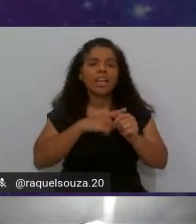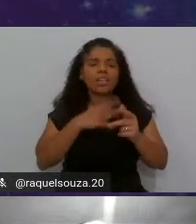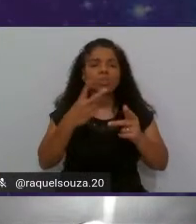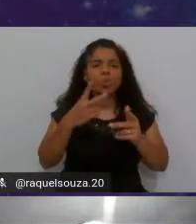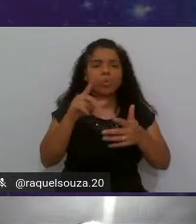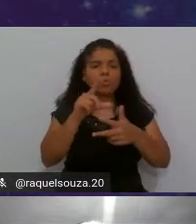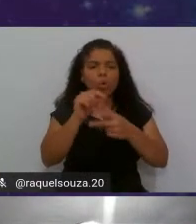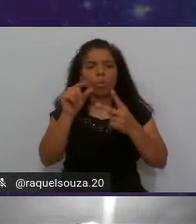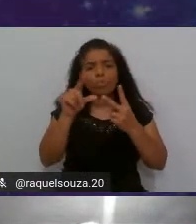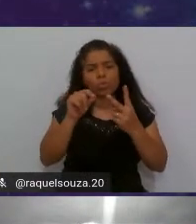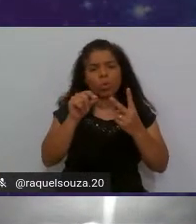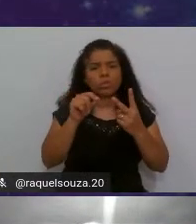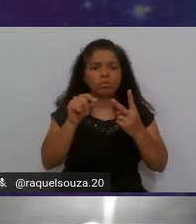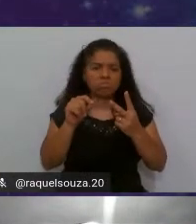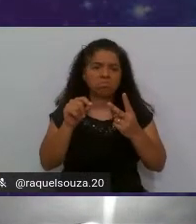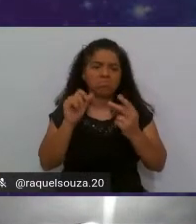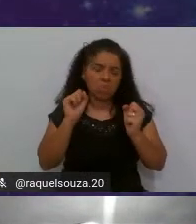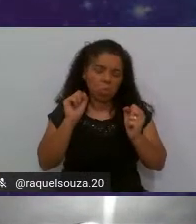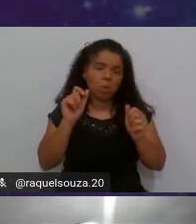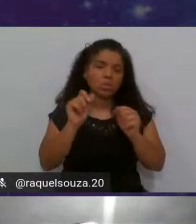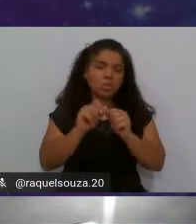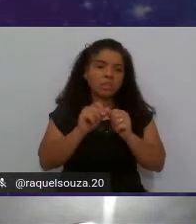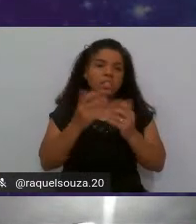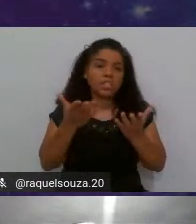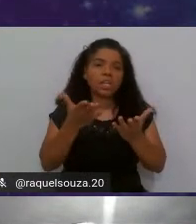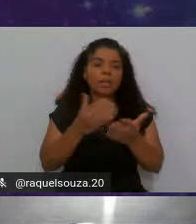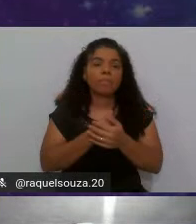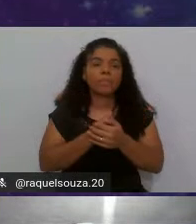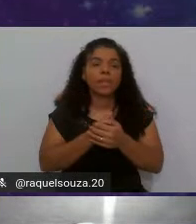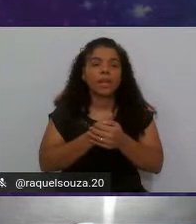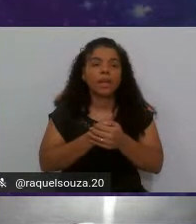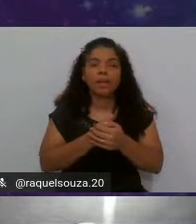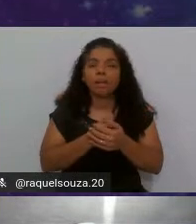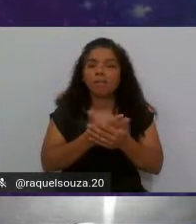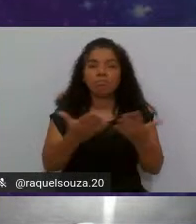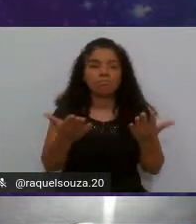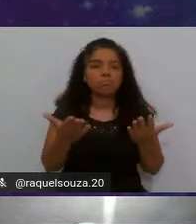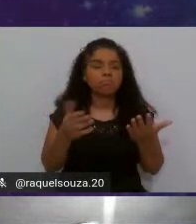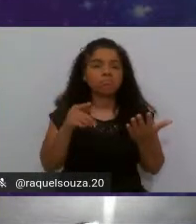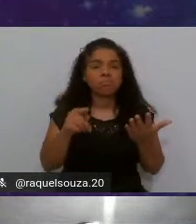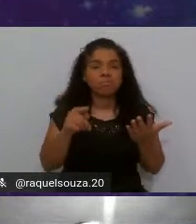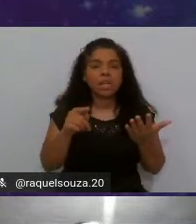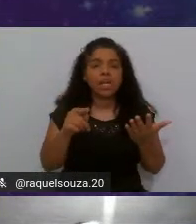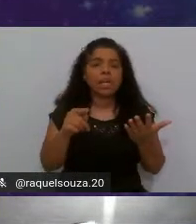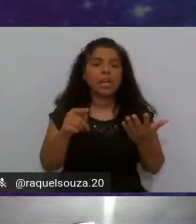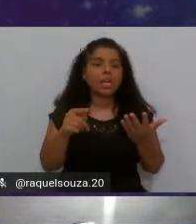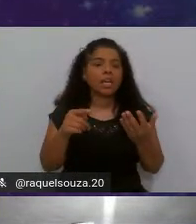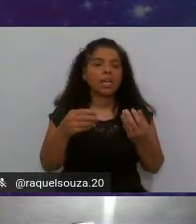opções você pode fazer essa dar